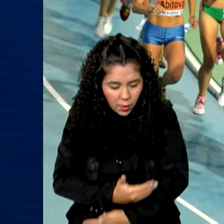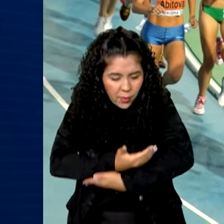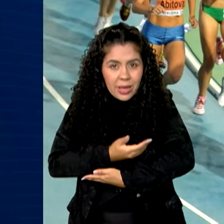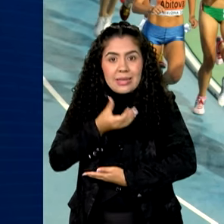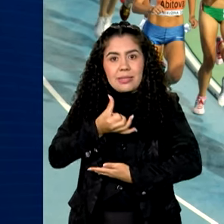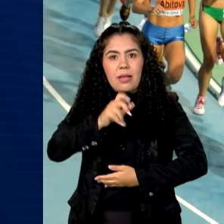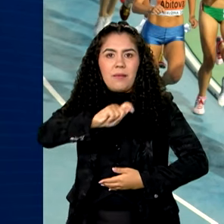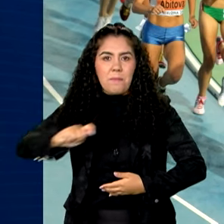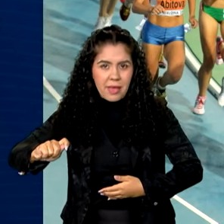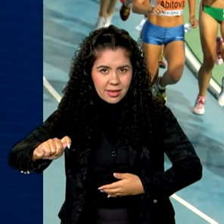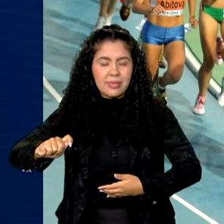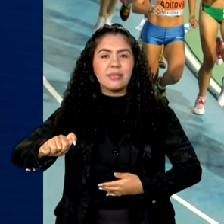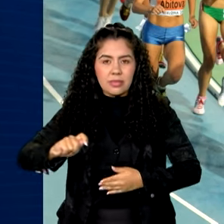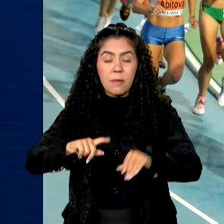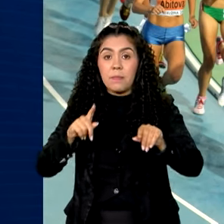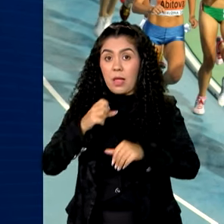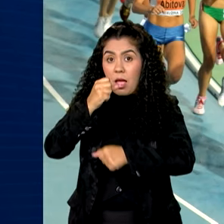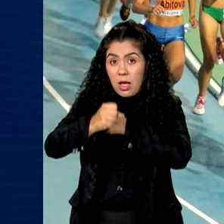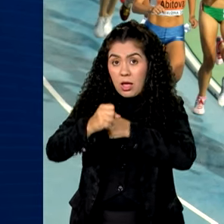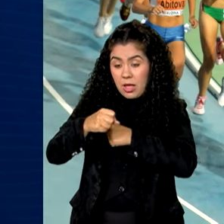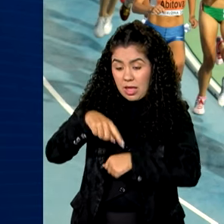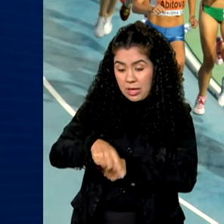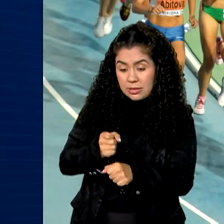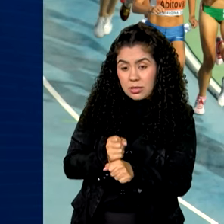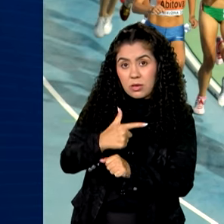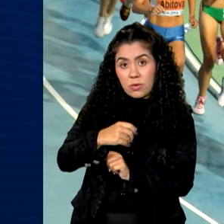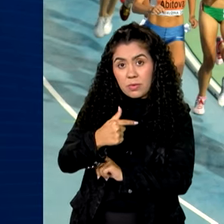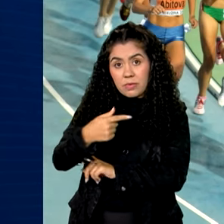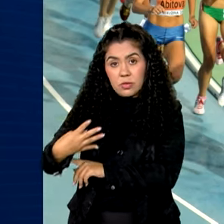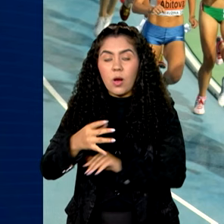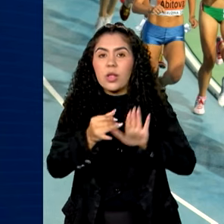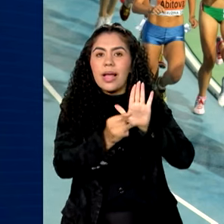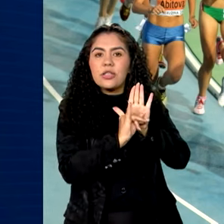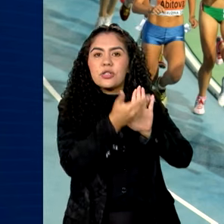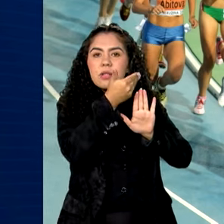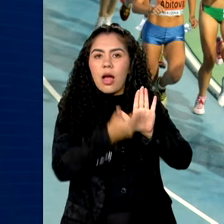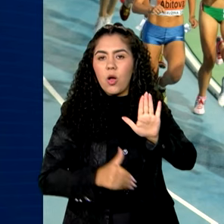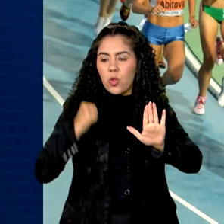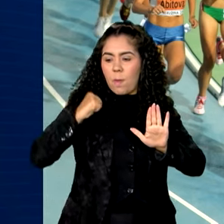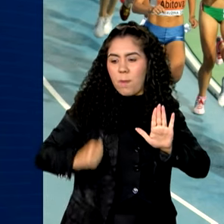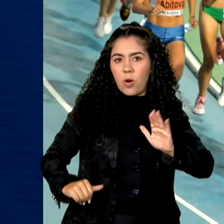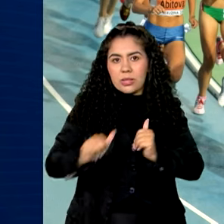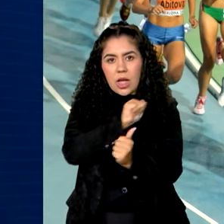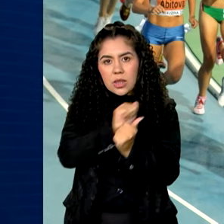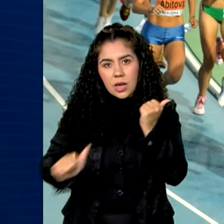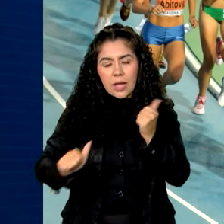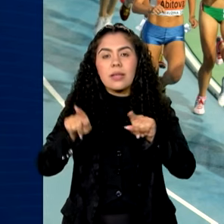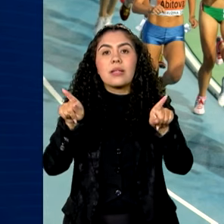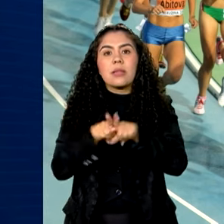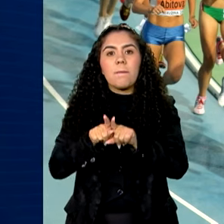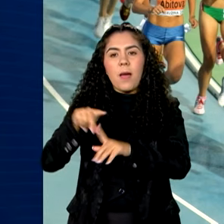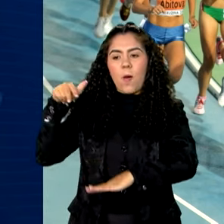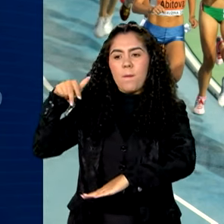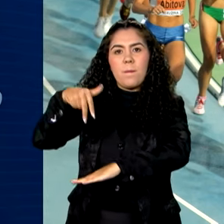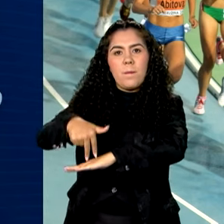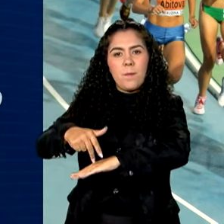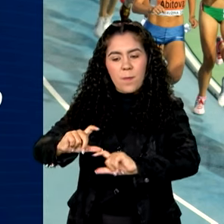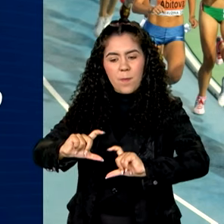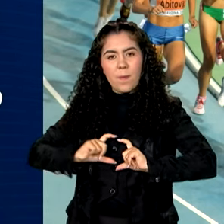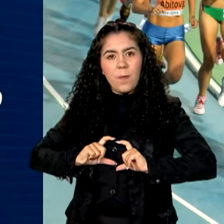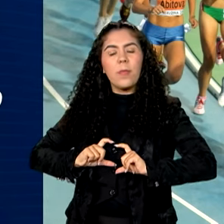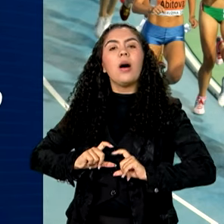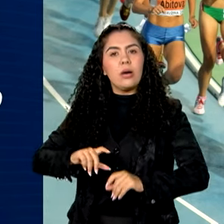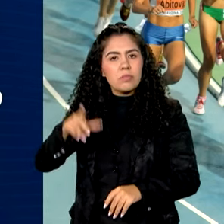criança. Em 2024, os editais do Bolsa Atleta e da Bolsa Pódio foram ampliados